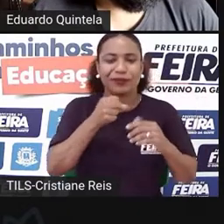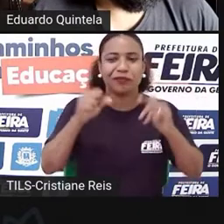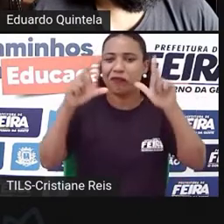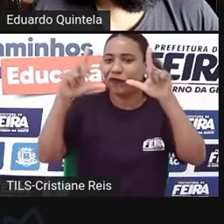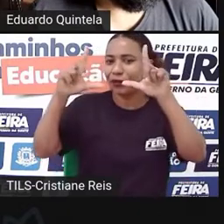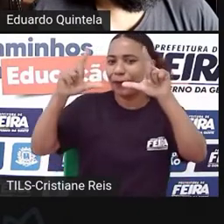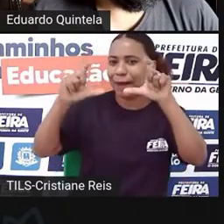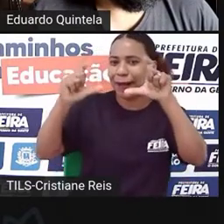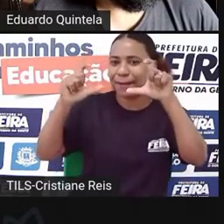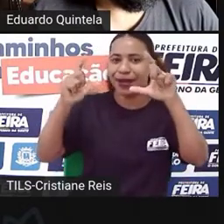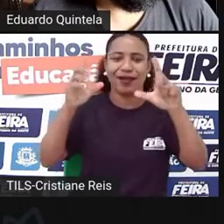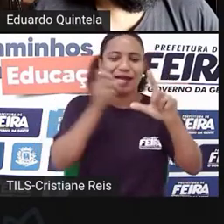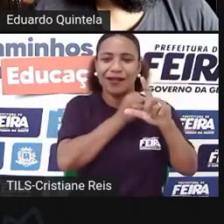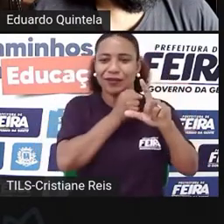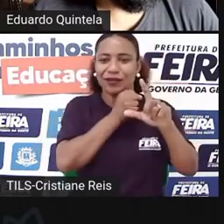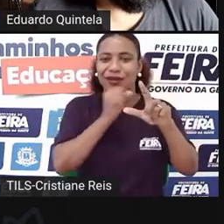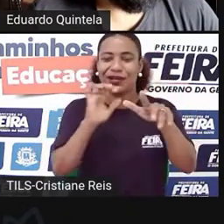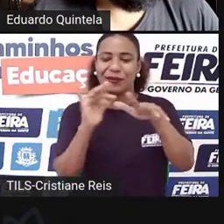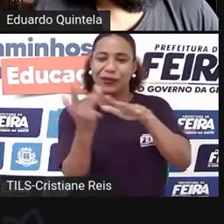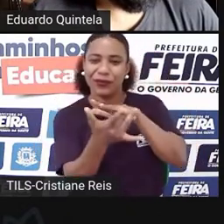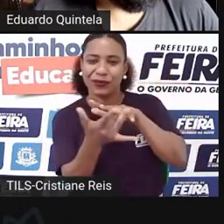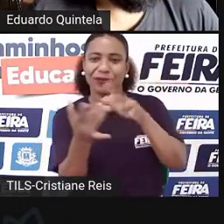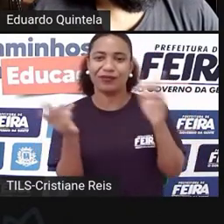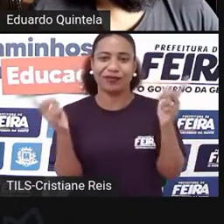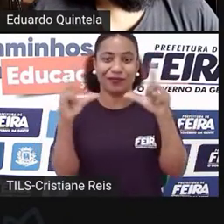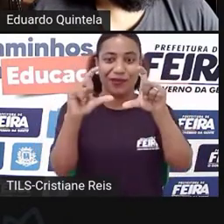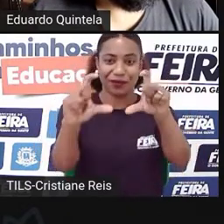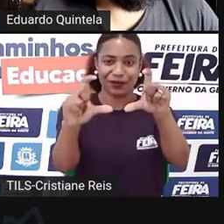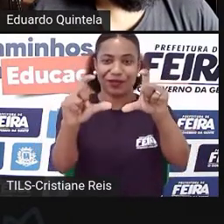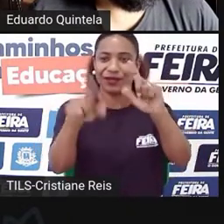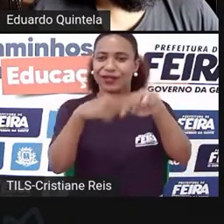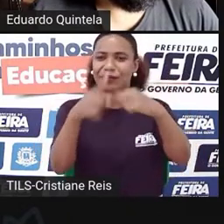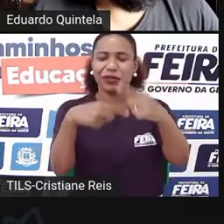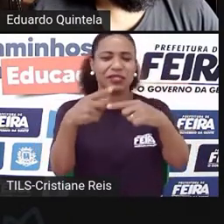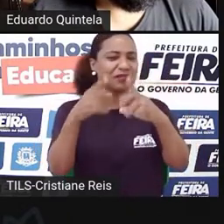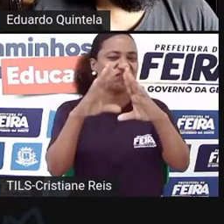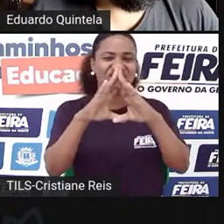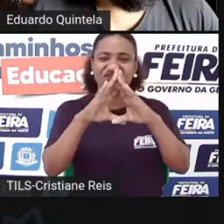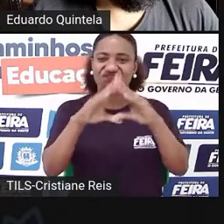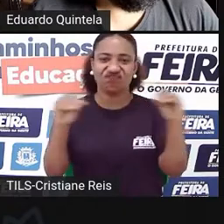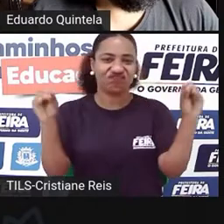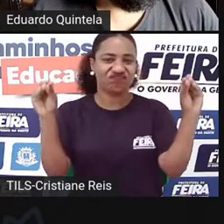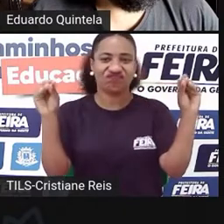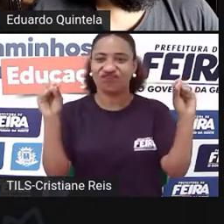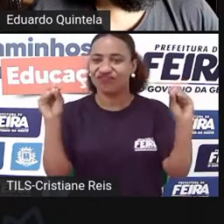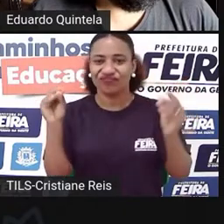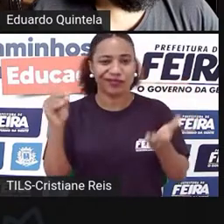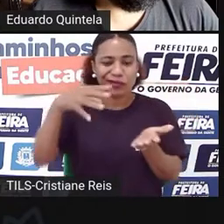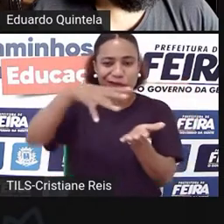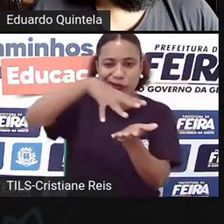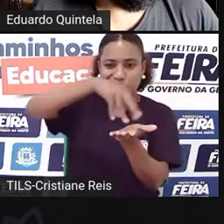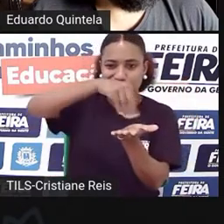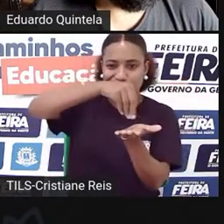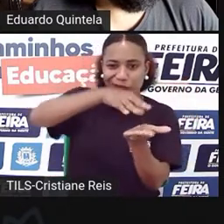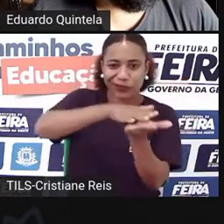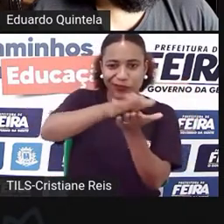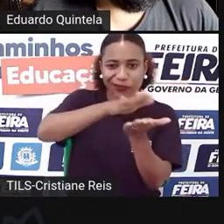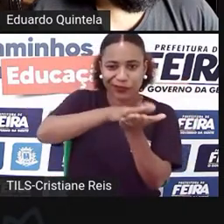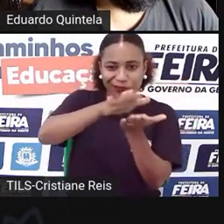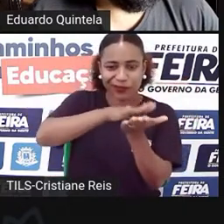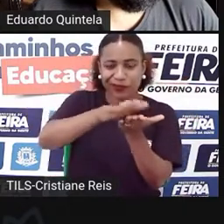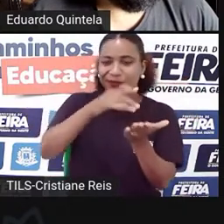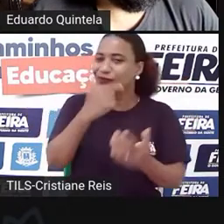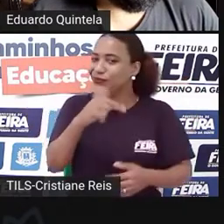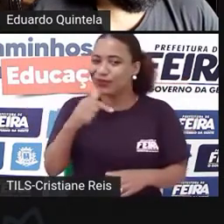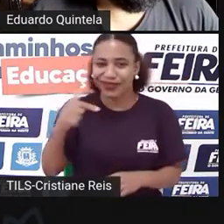as mídias elas somem, ela é postada e some. E muitas dessas fotos não vão ser reveladas, a grande maioria não vai